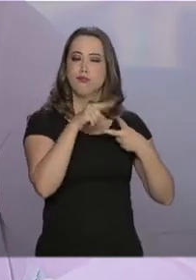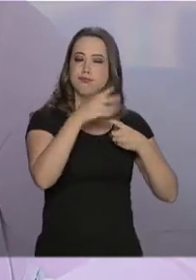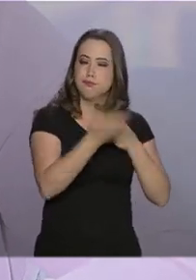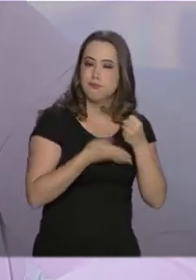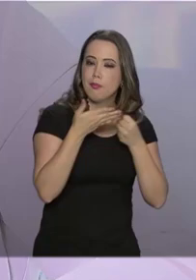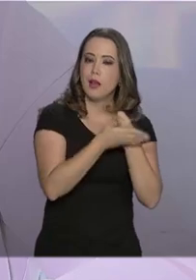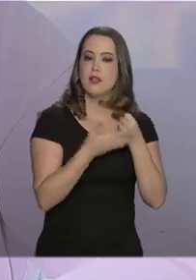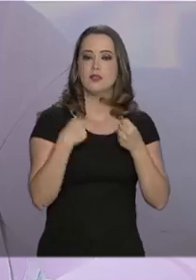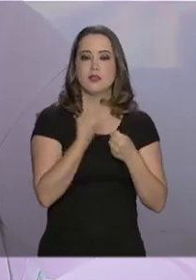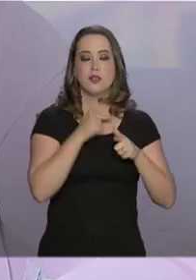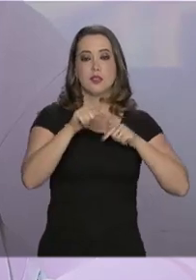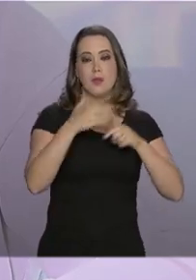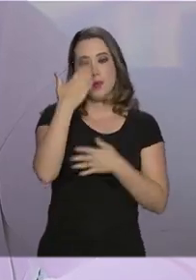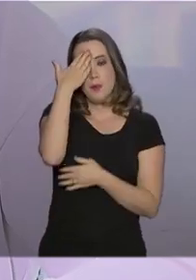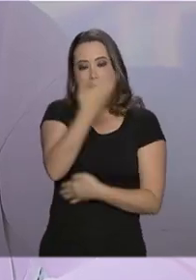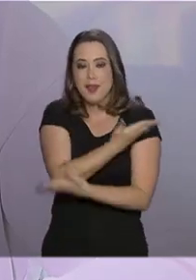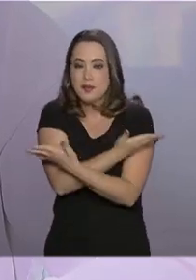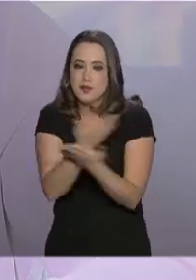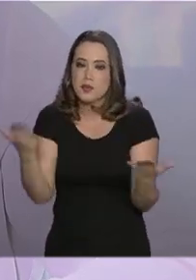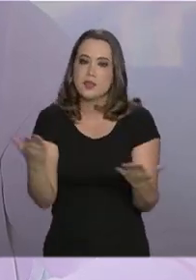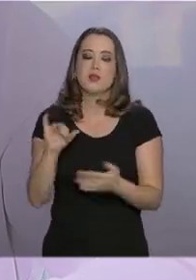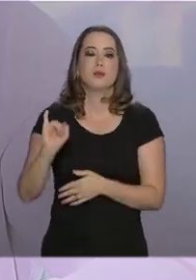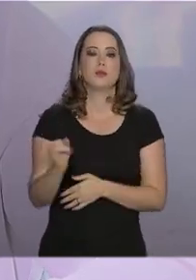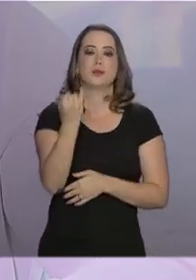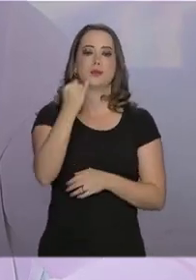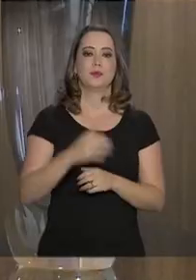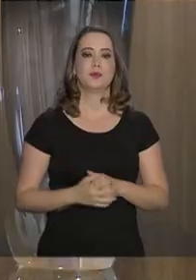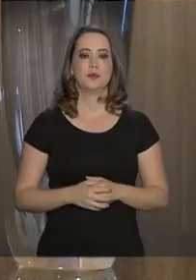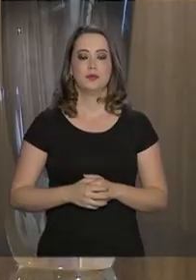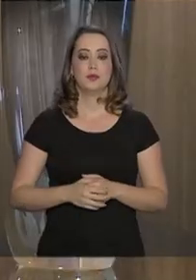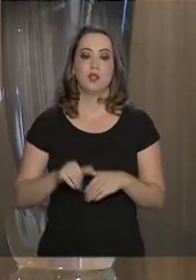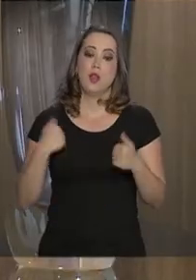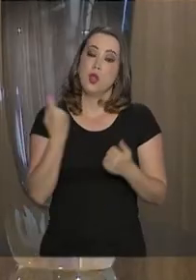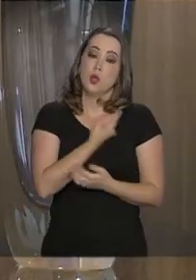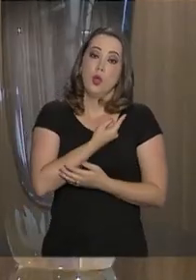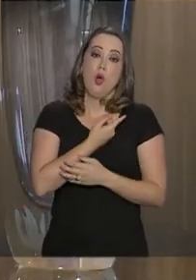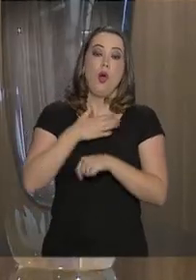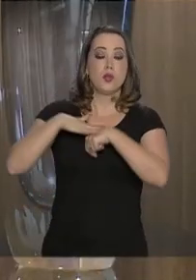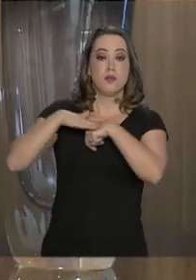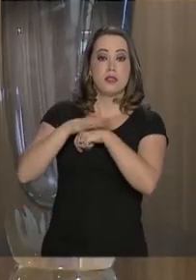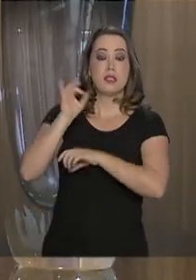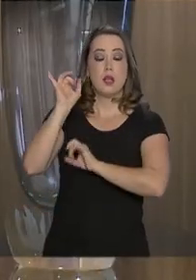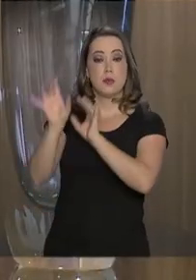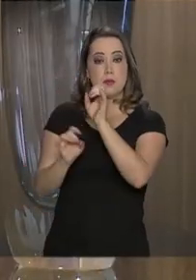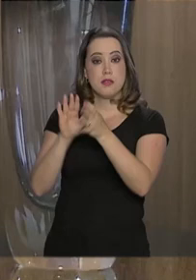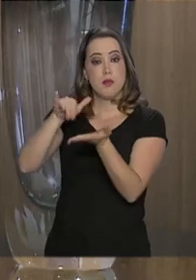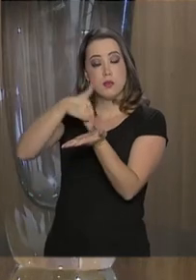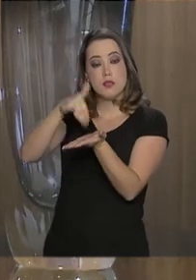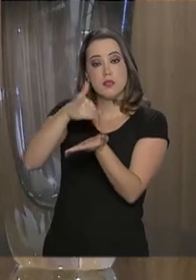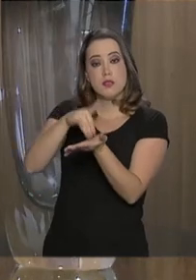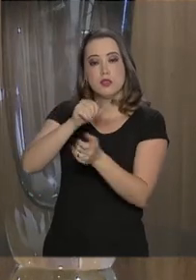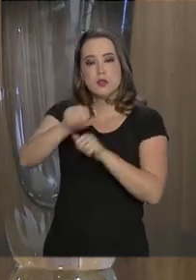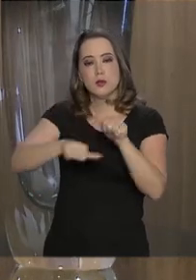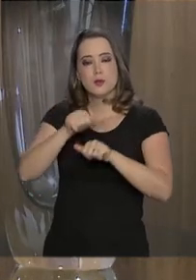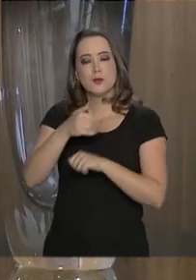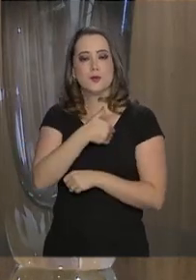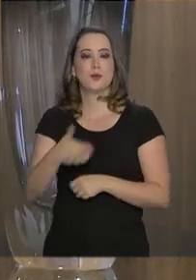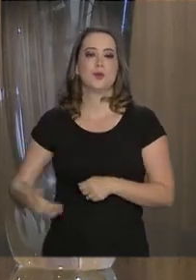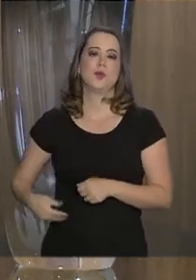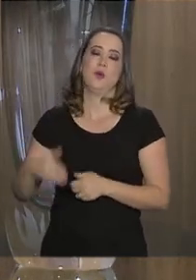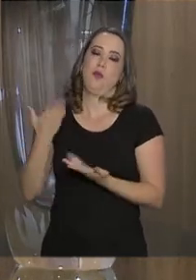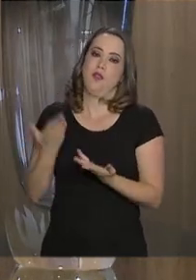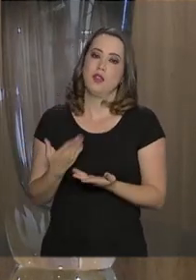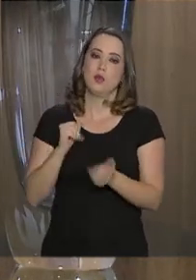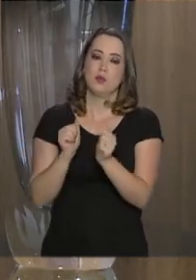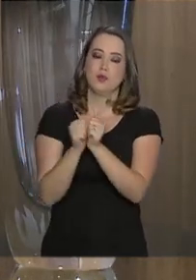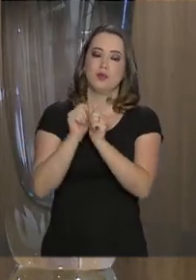atuação. Muito obrigada a todos pela oportunidade. Bom, nós conversamos com a secretária especial de Modernização do Estado, Márcia Morim.